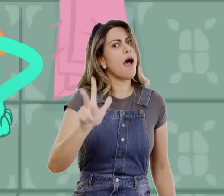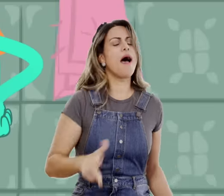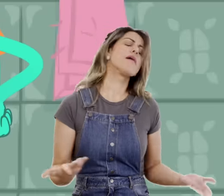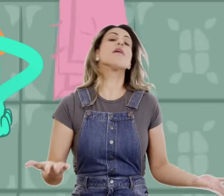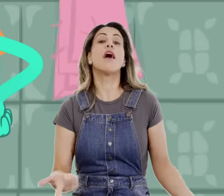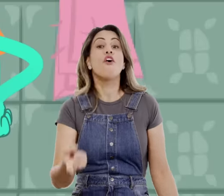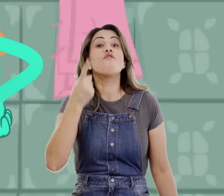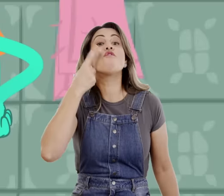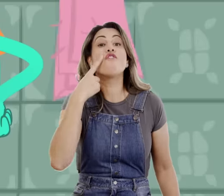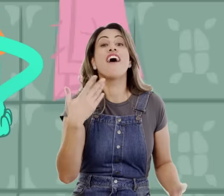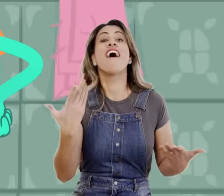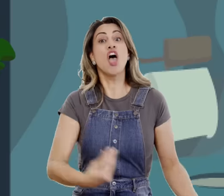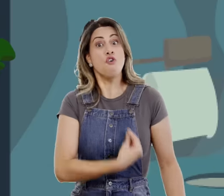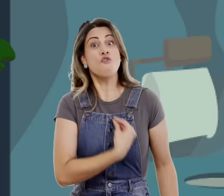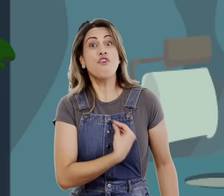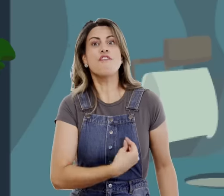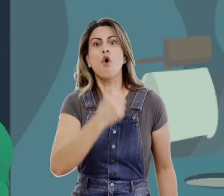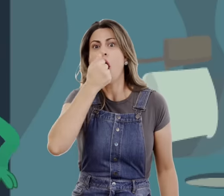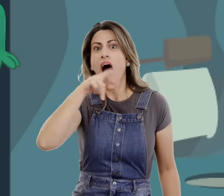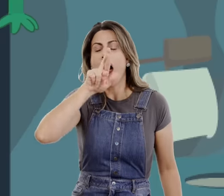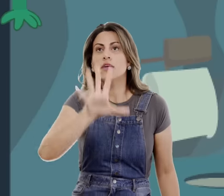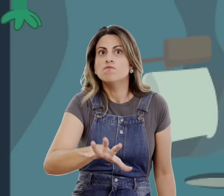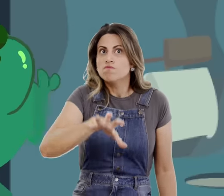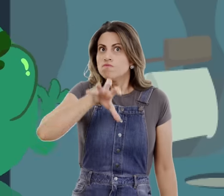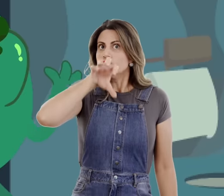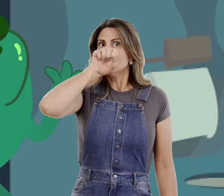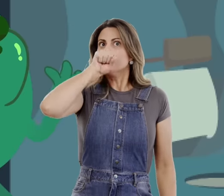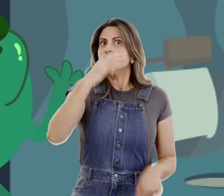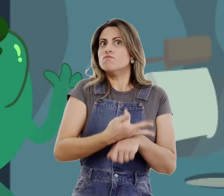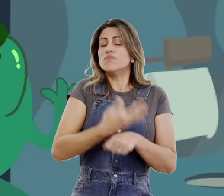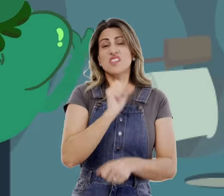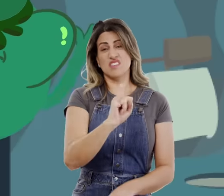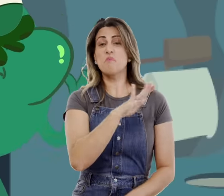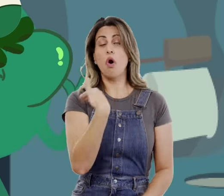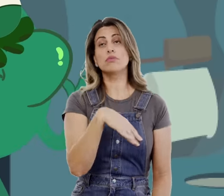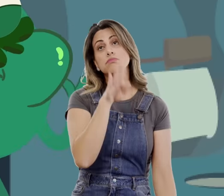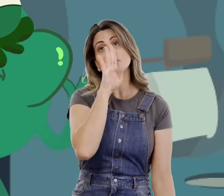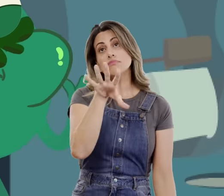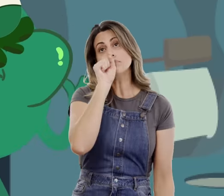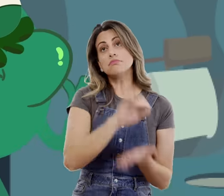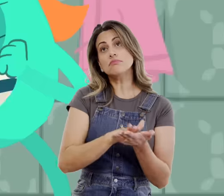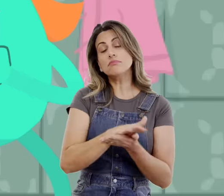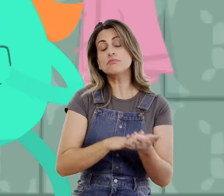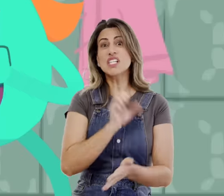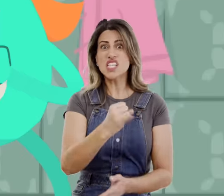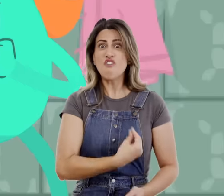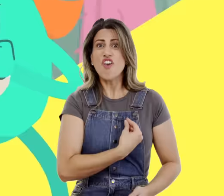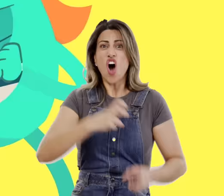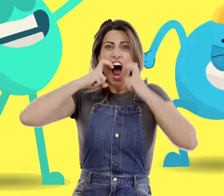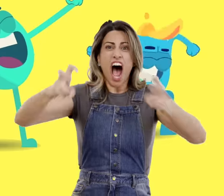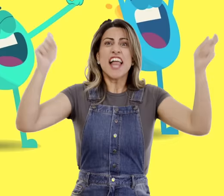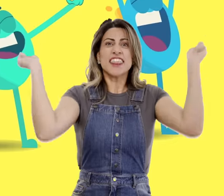eu quero ver quem tá vivo puxa o ar Quem tá morto nem respira Quem tá vivo